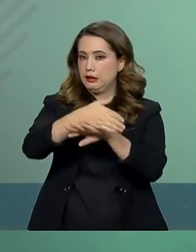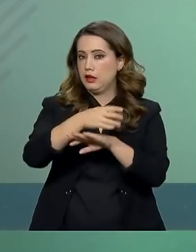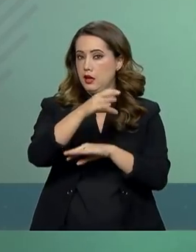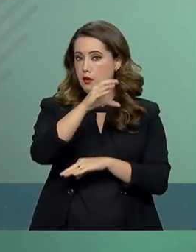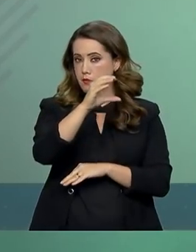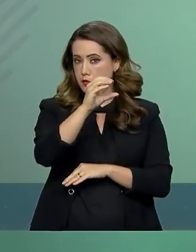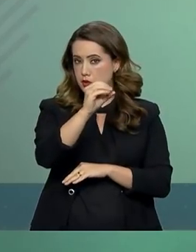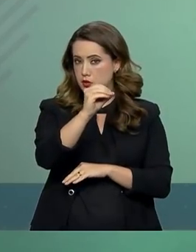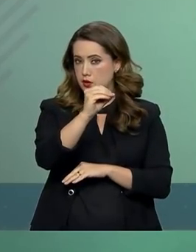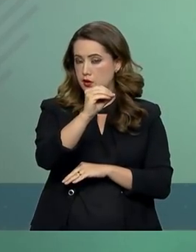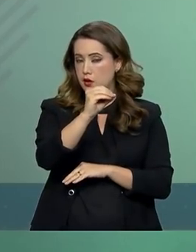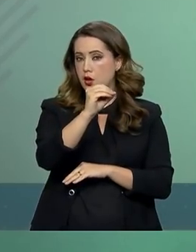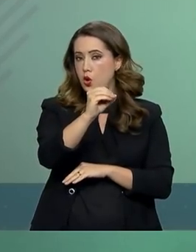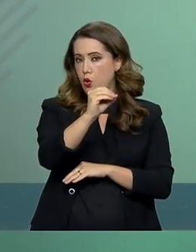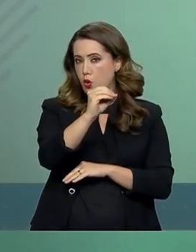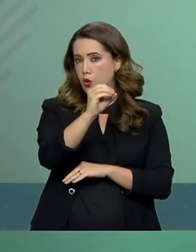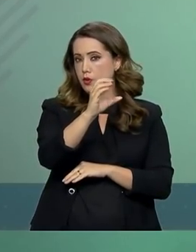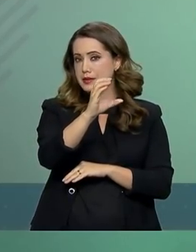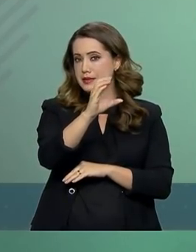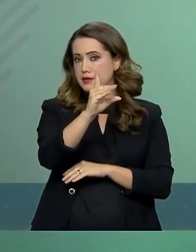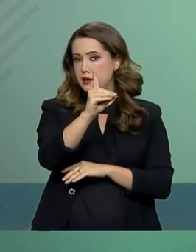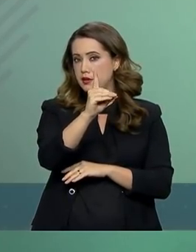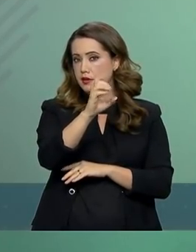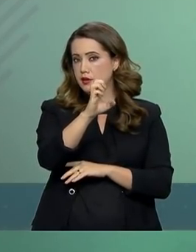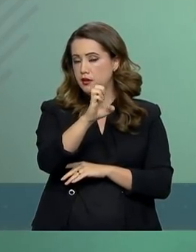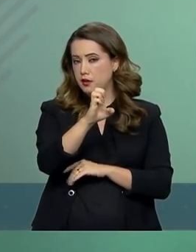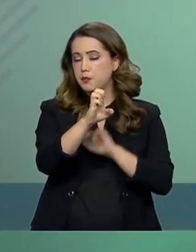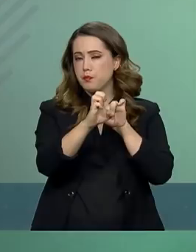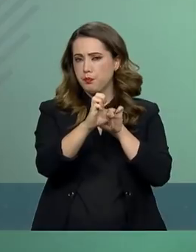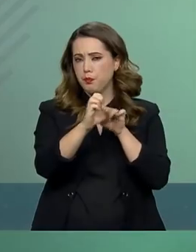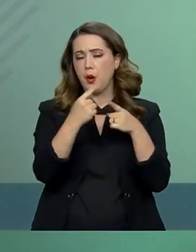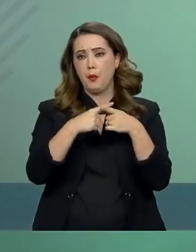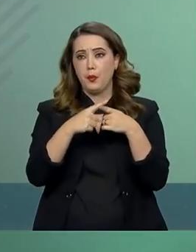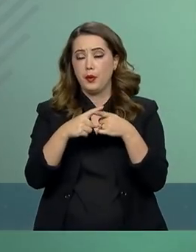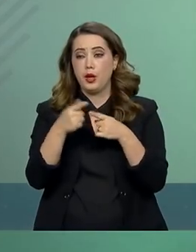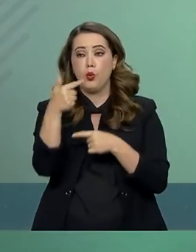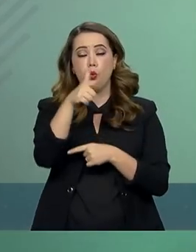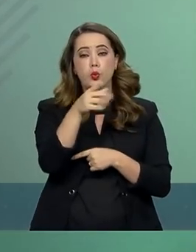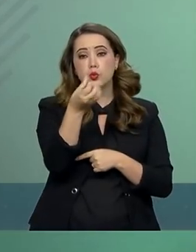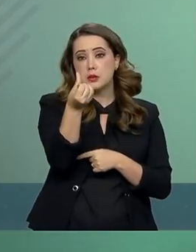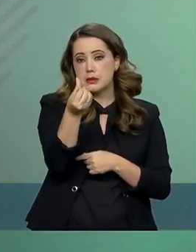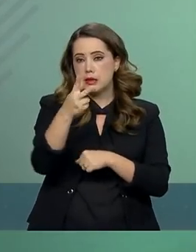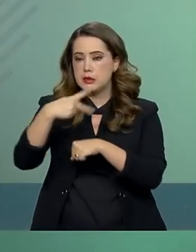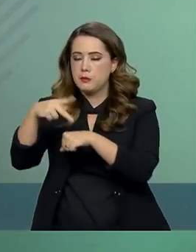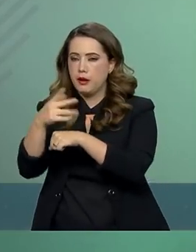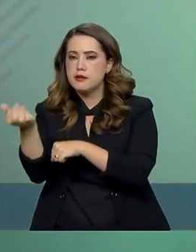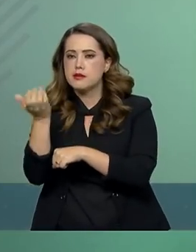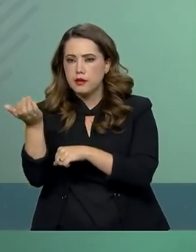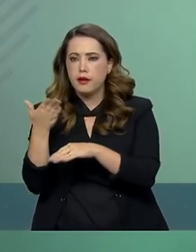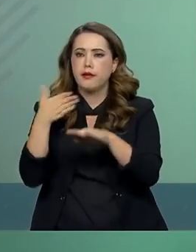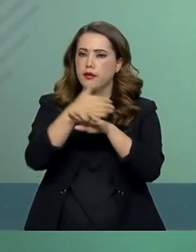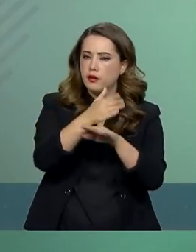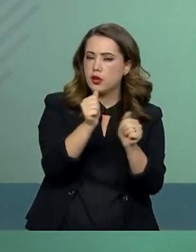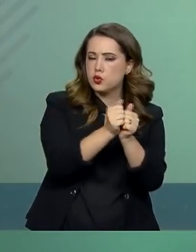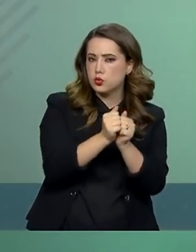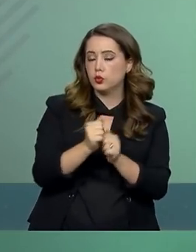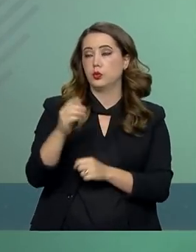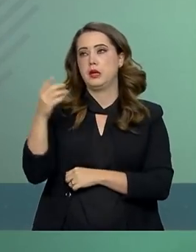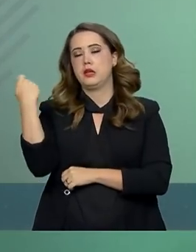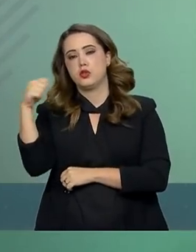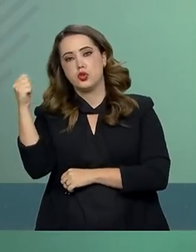destacando que, seis países candidatos, Argentina, Brasil,